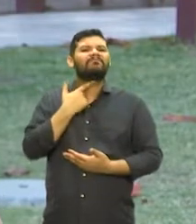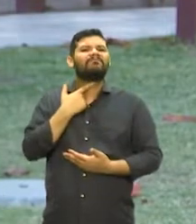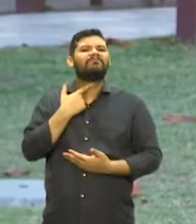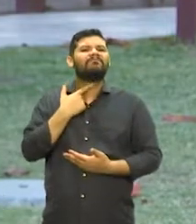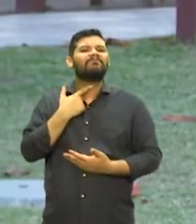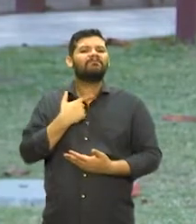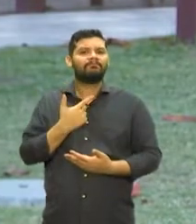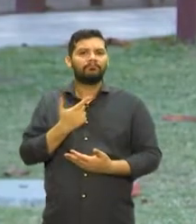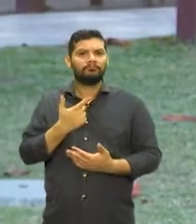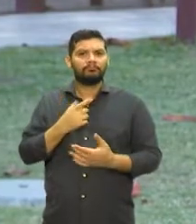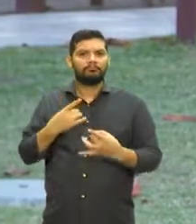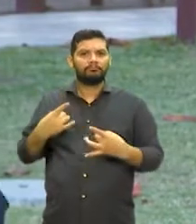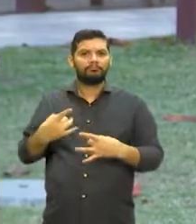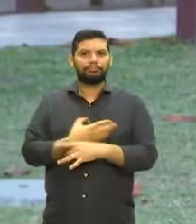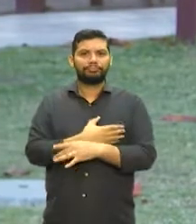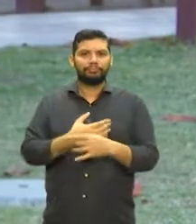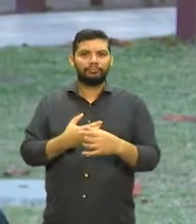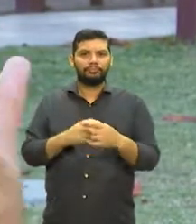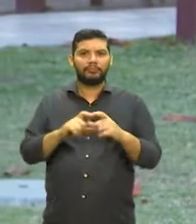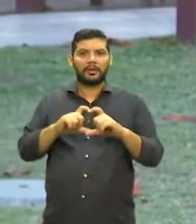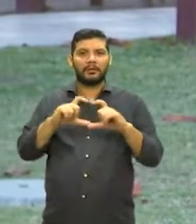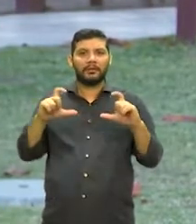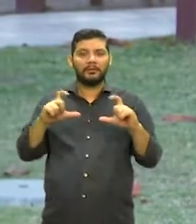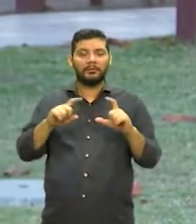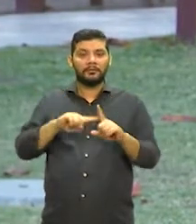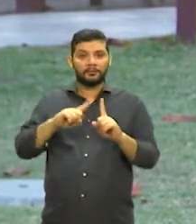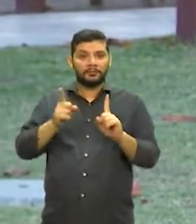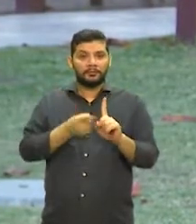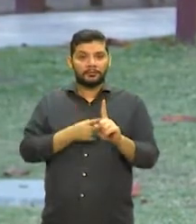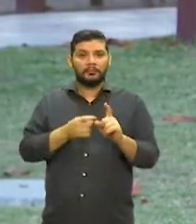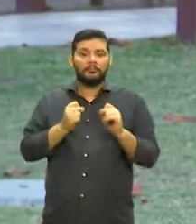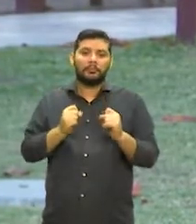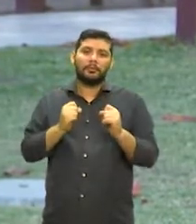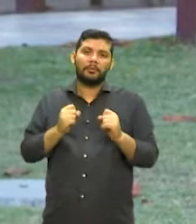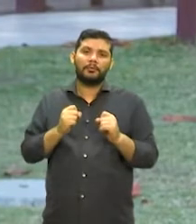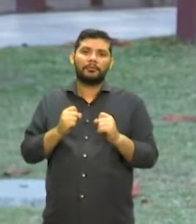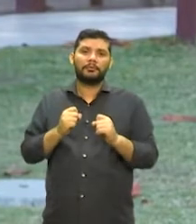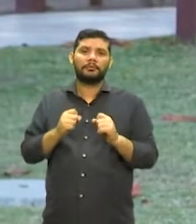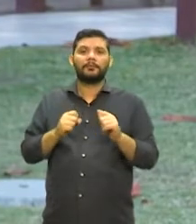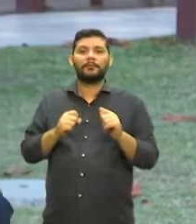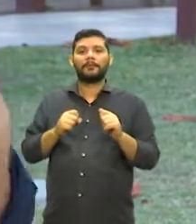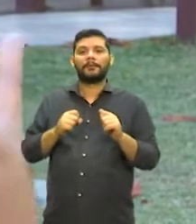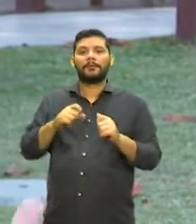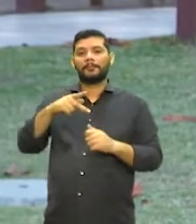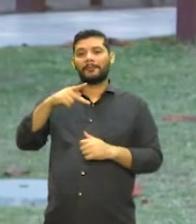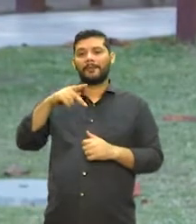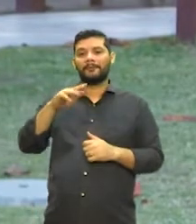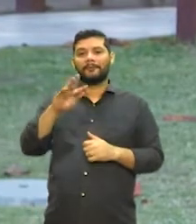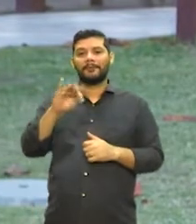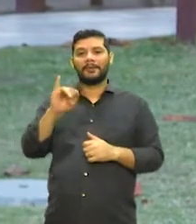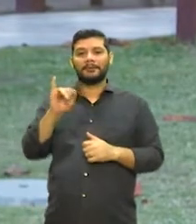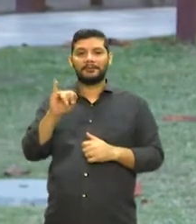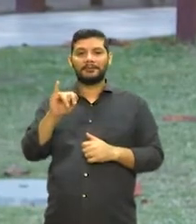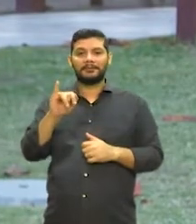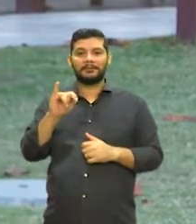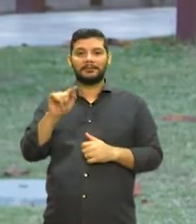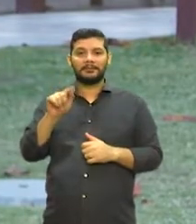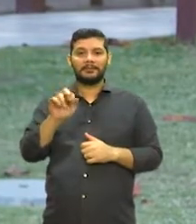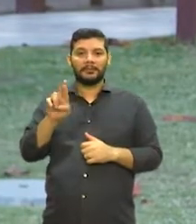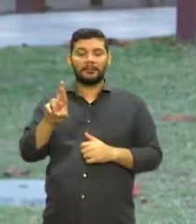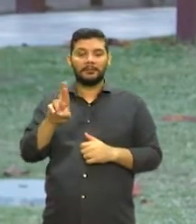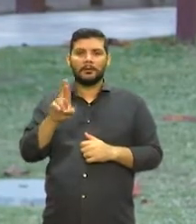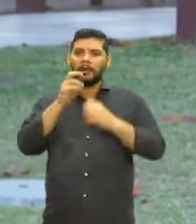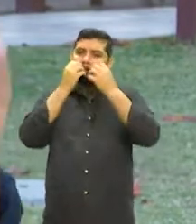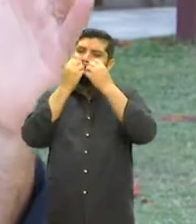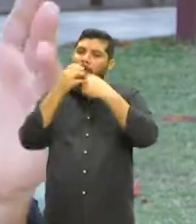cartão de vacinação dela ainda gestante, ela pode fazer a vacina da Pfizer. Então é muito importante ela conversar com o seu obstetra para tirar essa